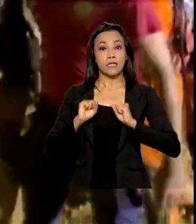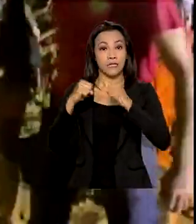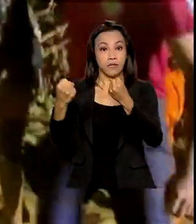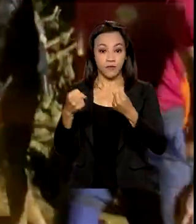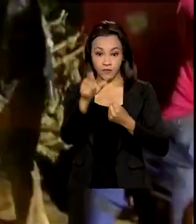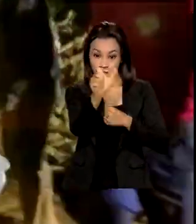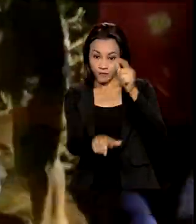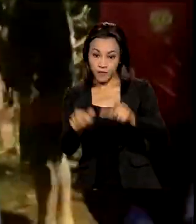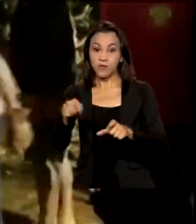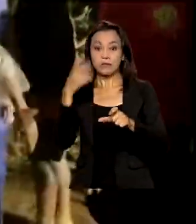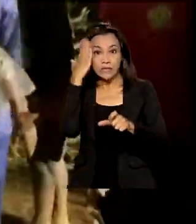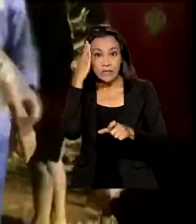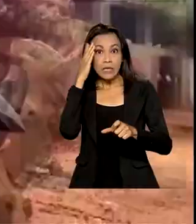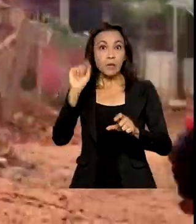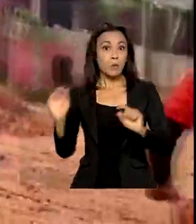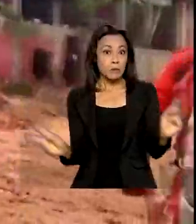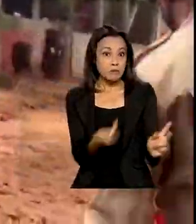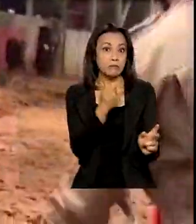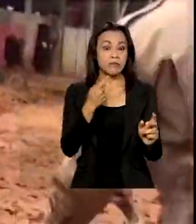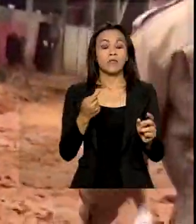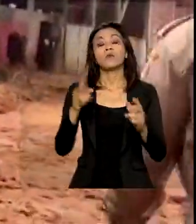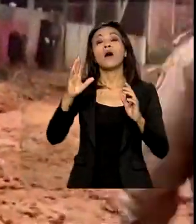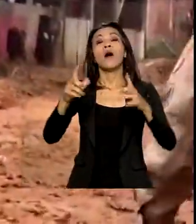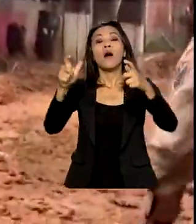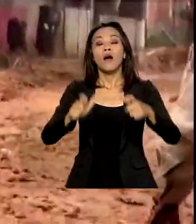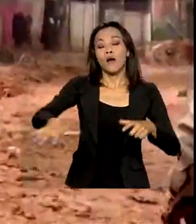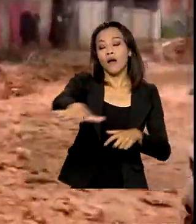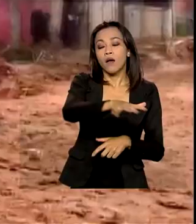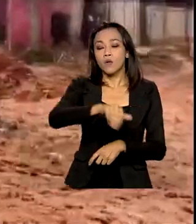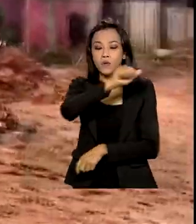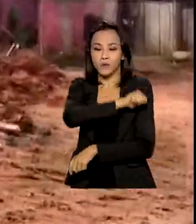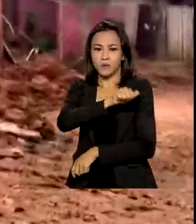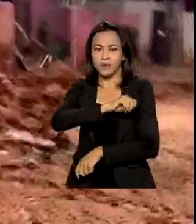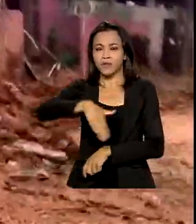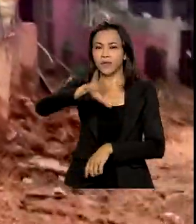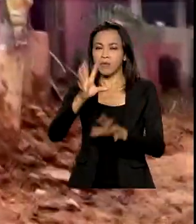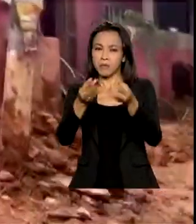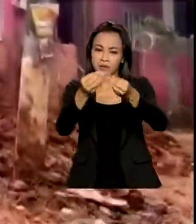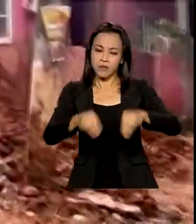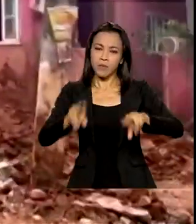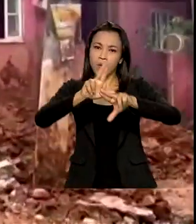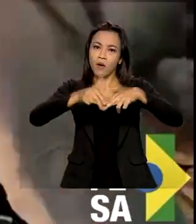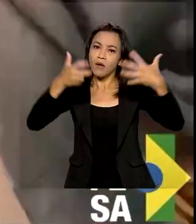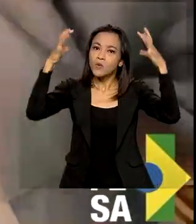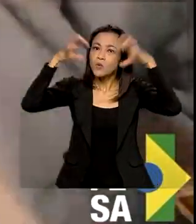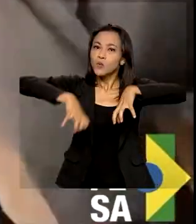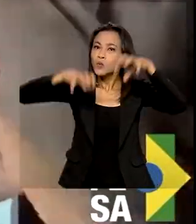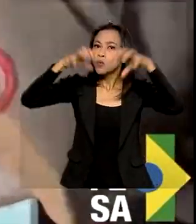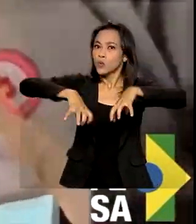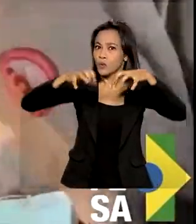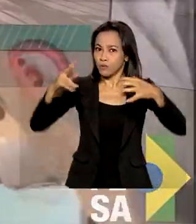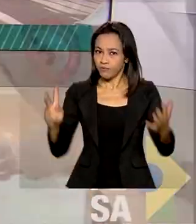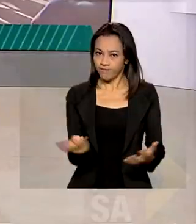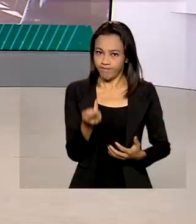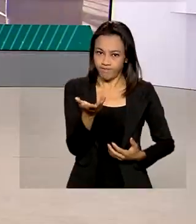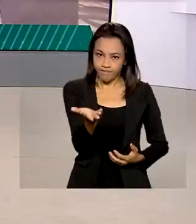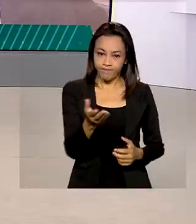emergência em Angra dos Reis, no Rio de Janeiro. Cidade é uma das mais afetadas pelas fortes chuvas no Estado.